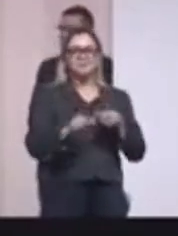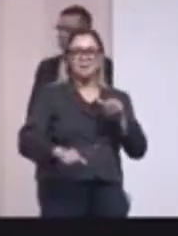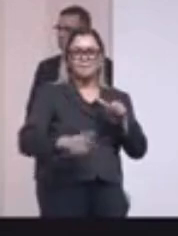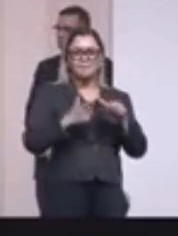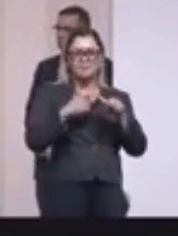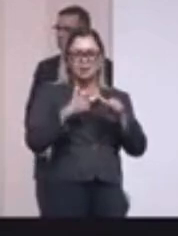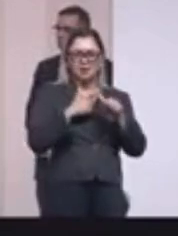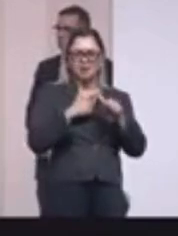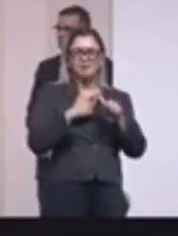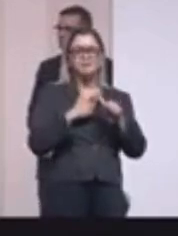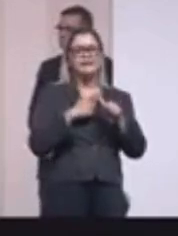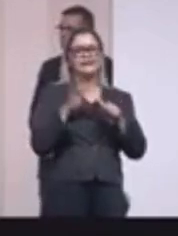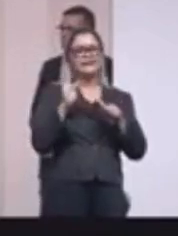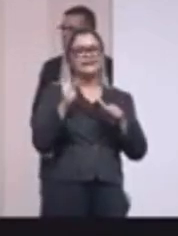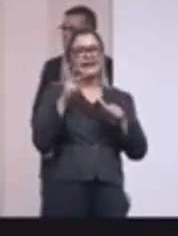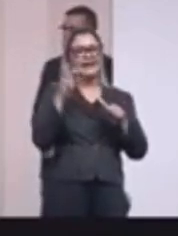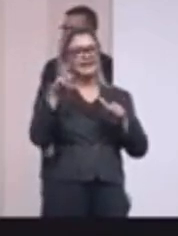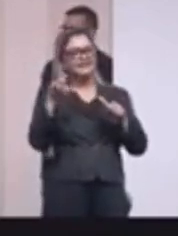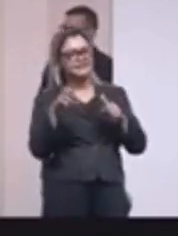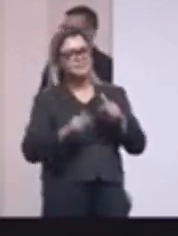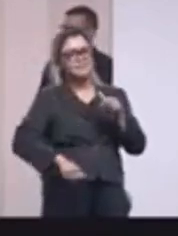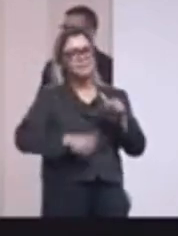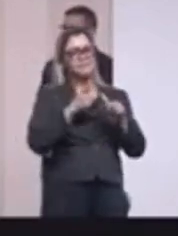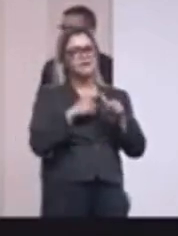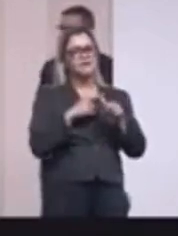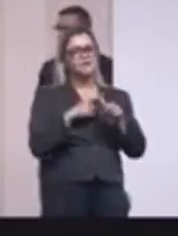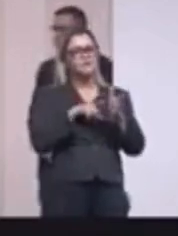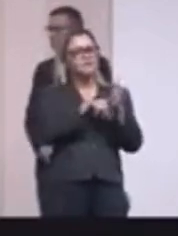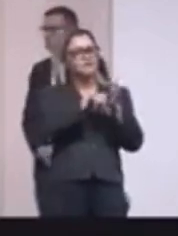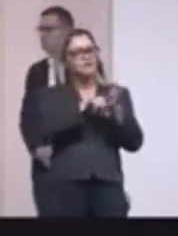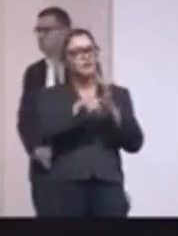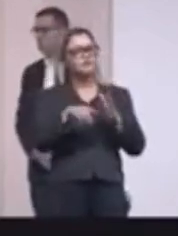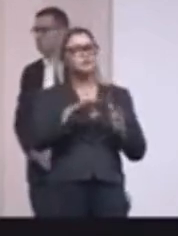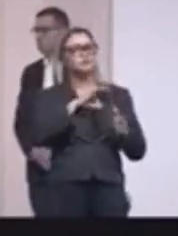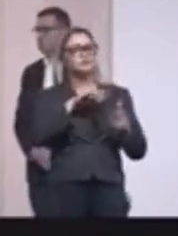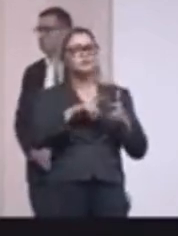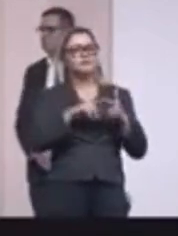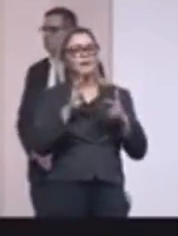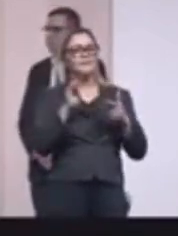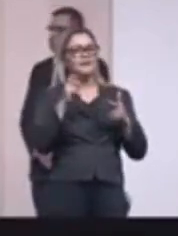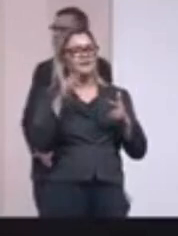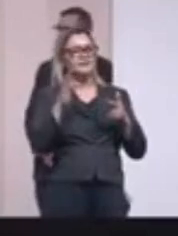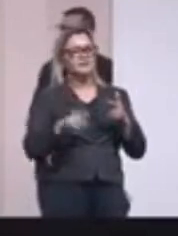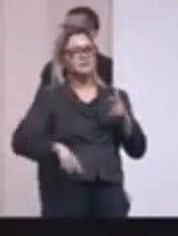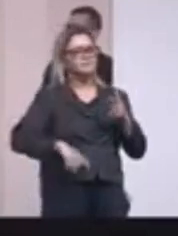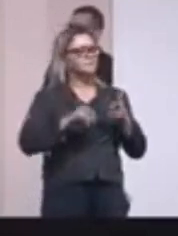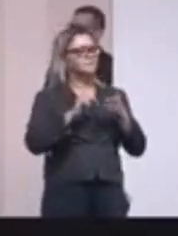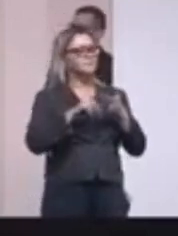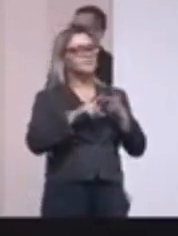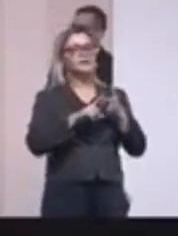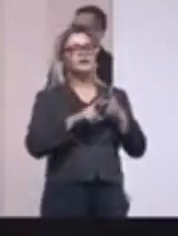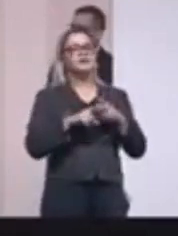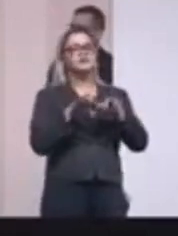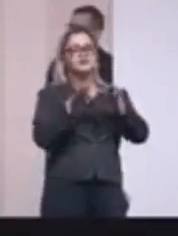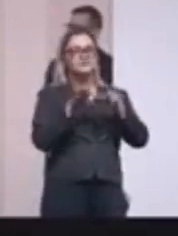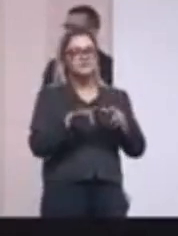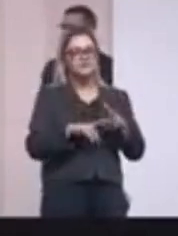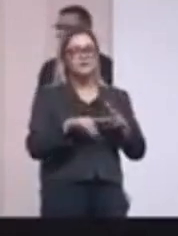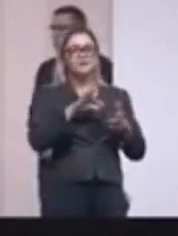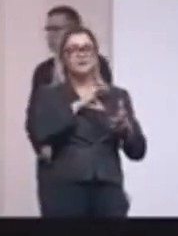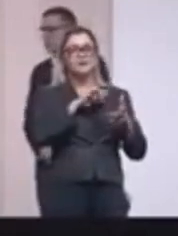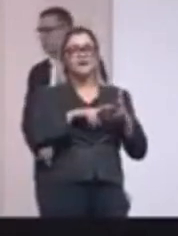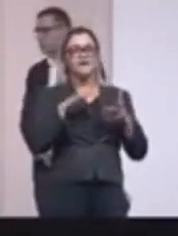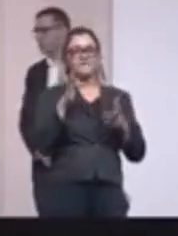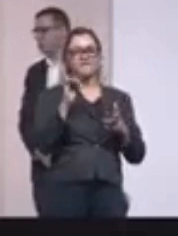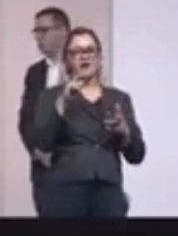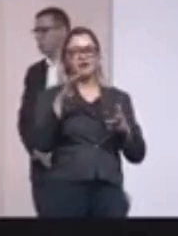colocados, do Tales, que foi o primeiro colocado do curso de investigador de polícia. A Beatriz, primeira colocada de escrivante de polícia. A